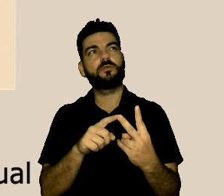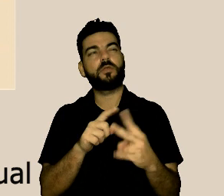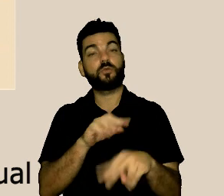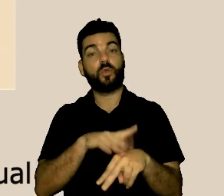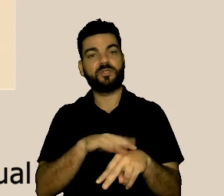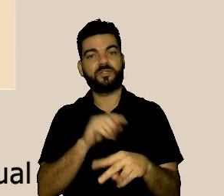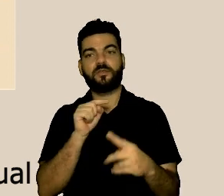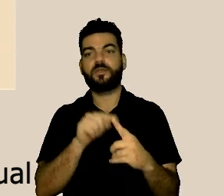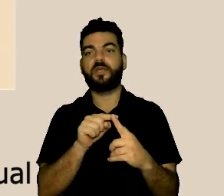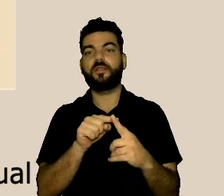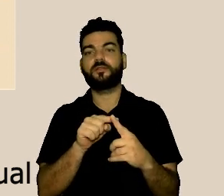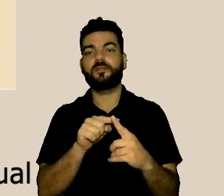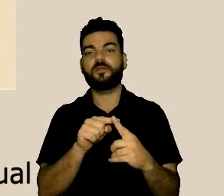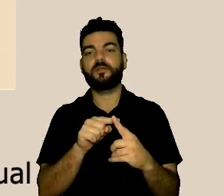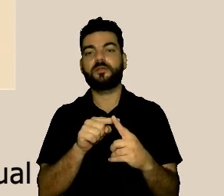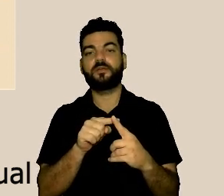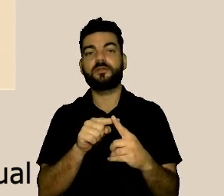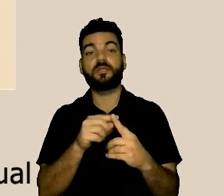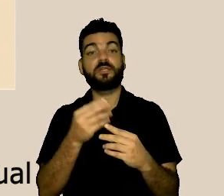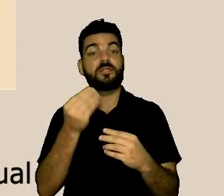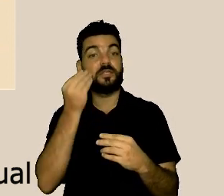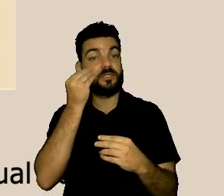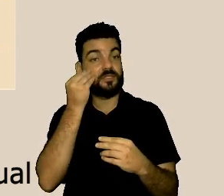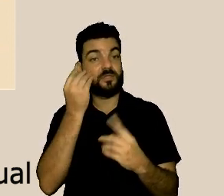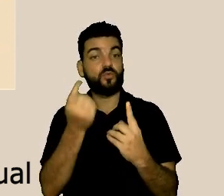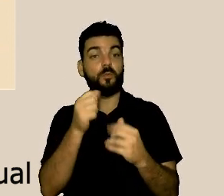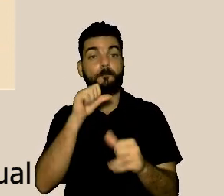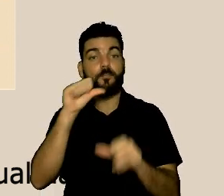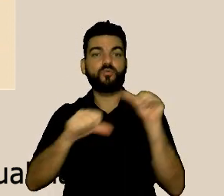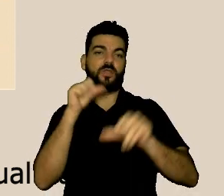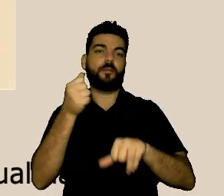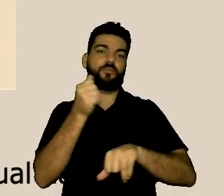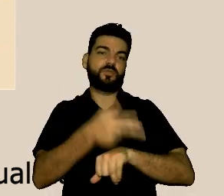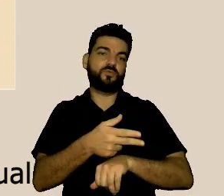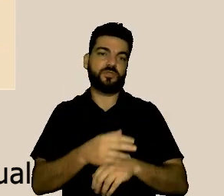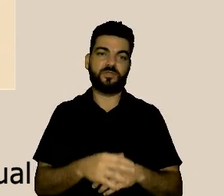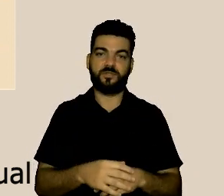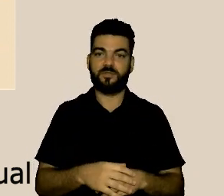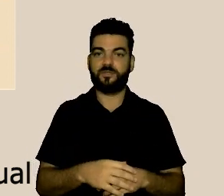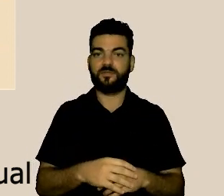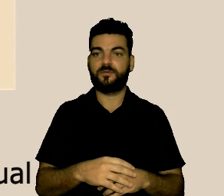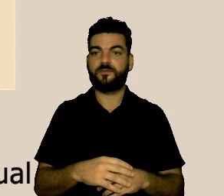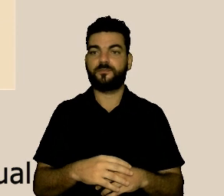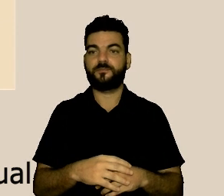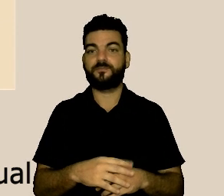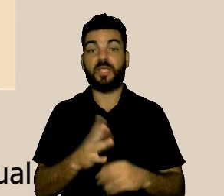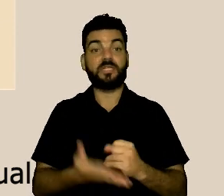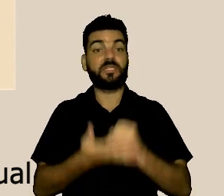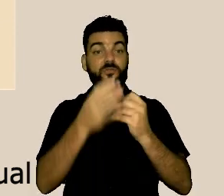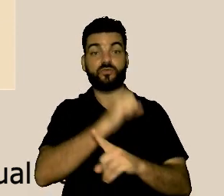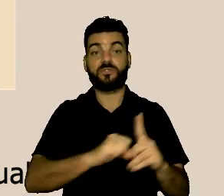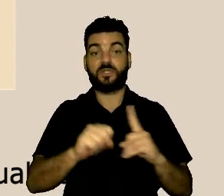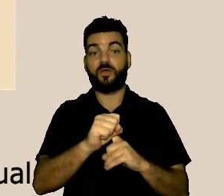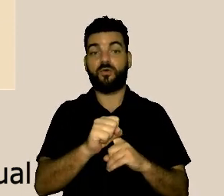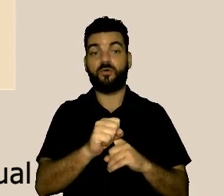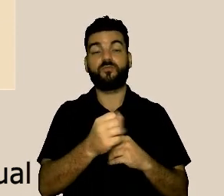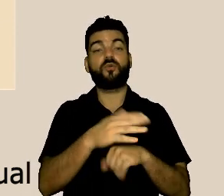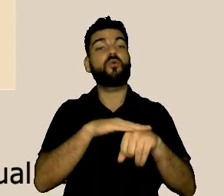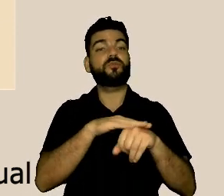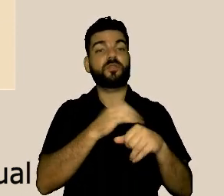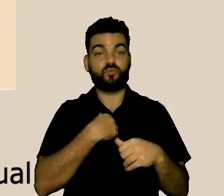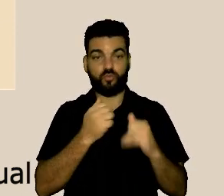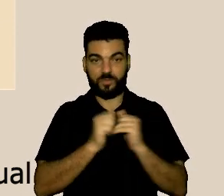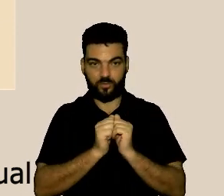fazendo um processo de reversão de aposentadoria e a assistente social levou ela para conversar comigo